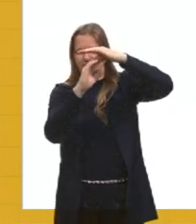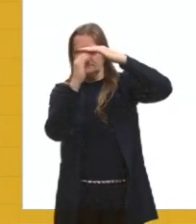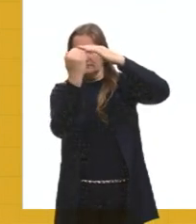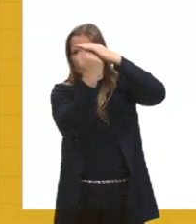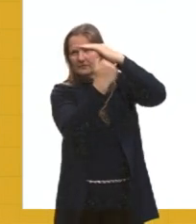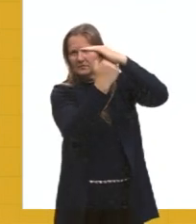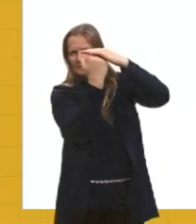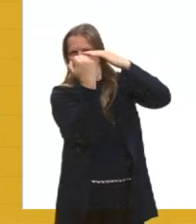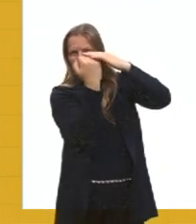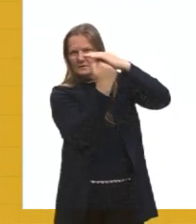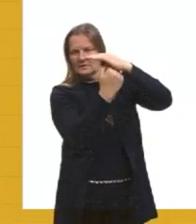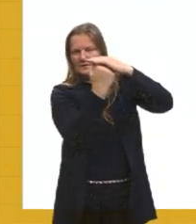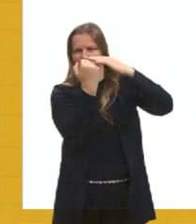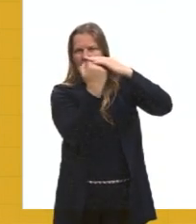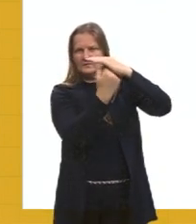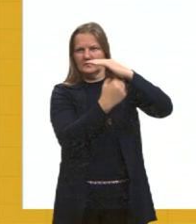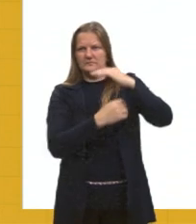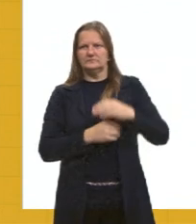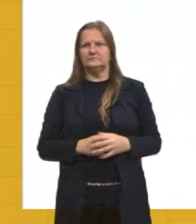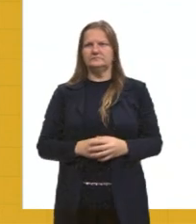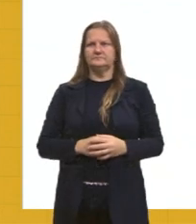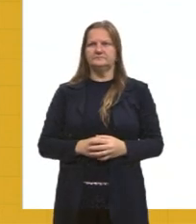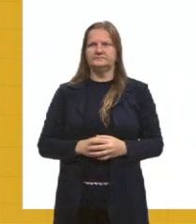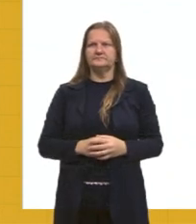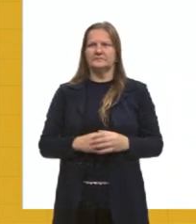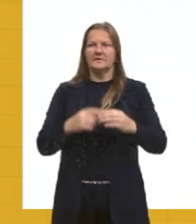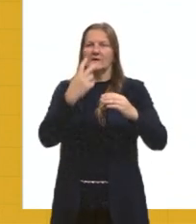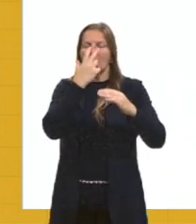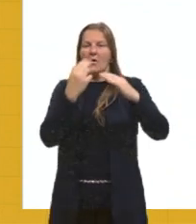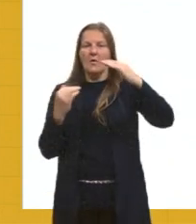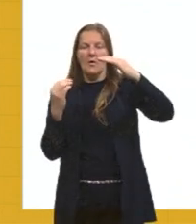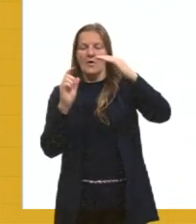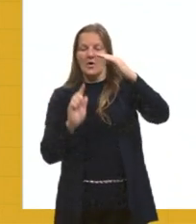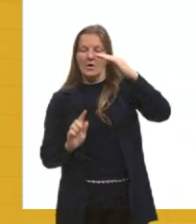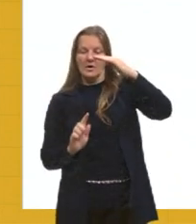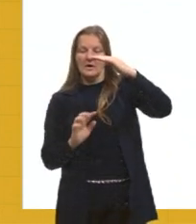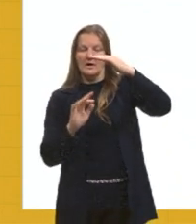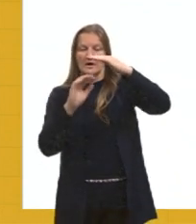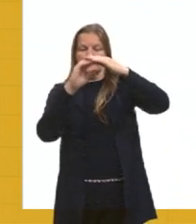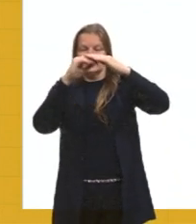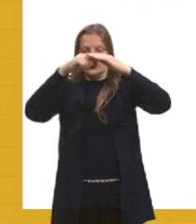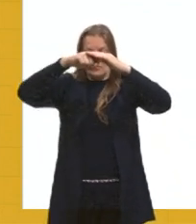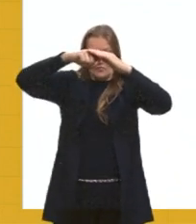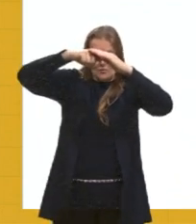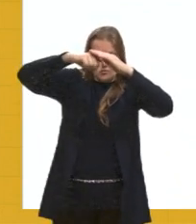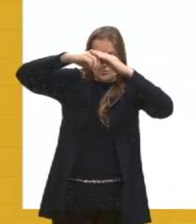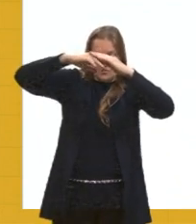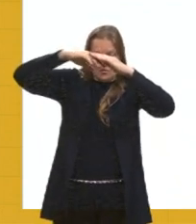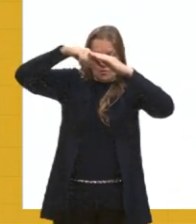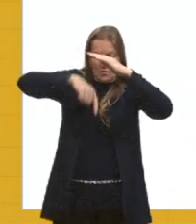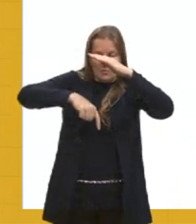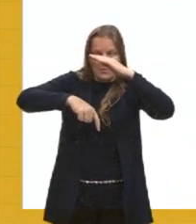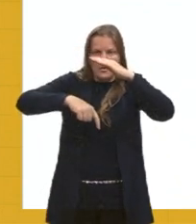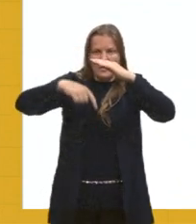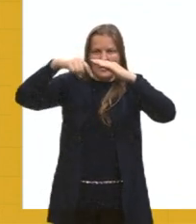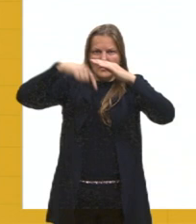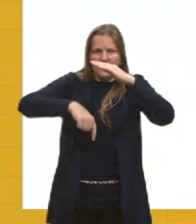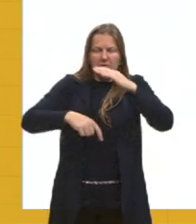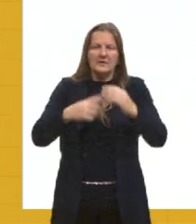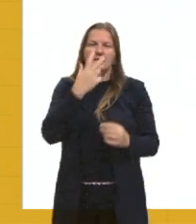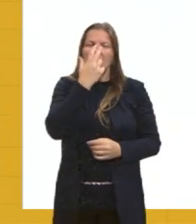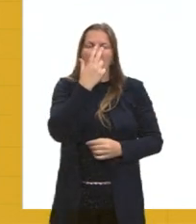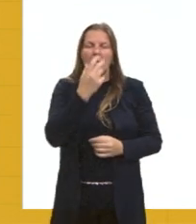a Terra produz, né, e aí ele reflete. Se a gente parar para pensar, é que nem o carro,